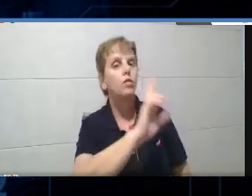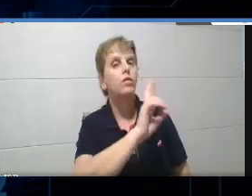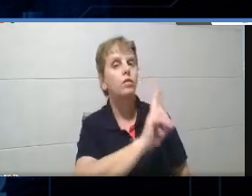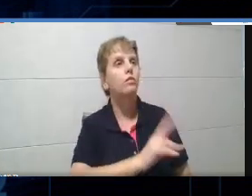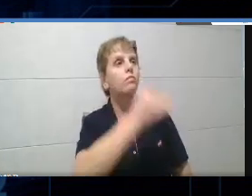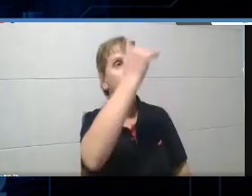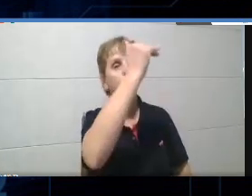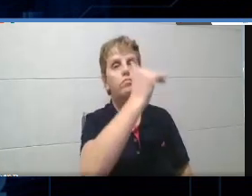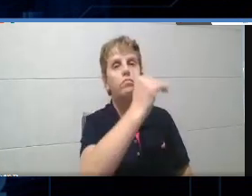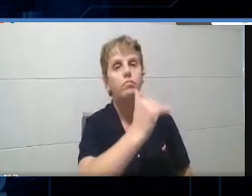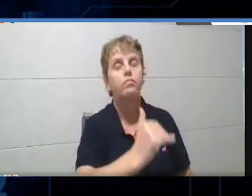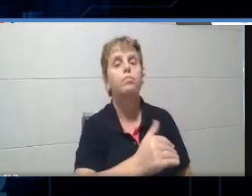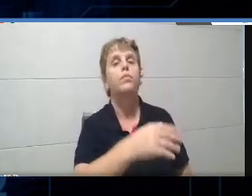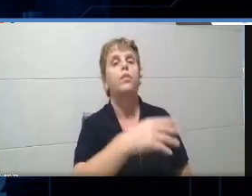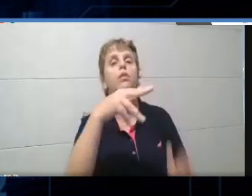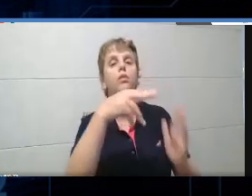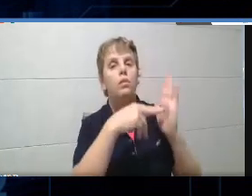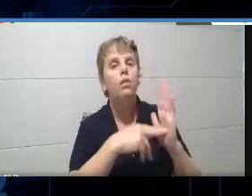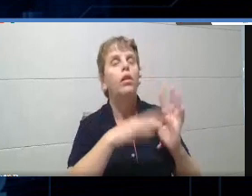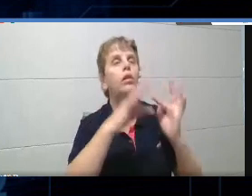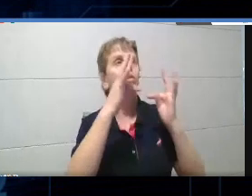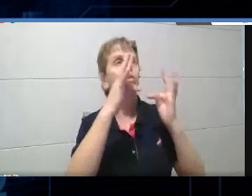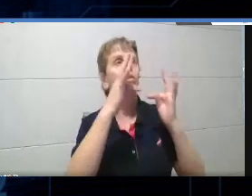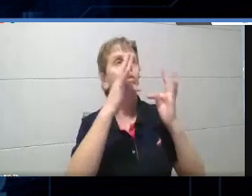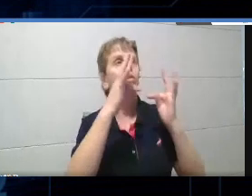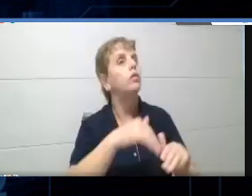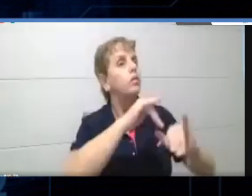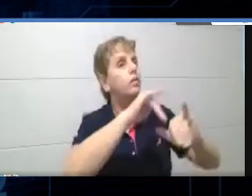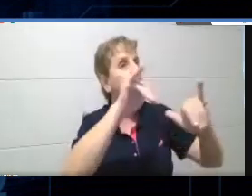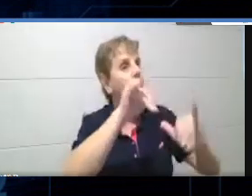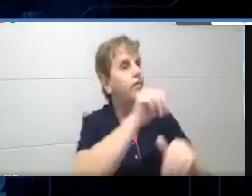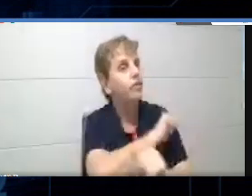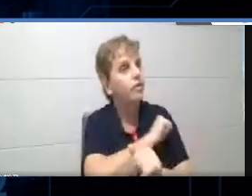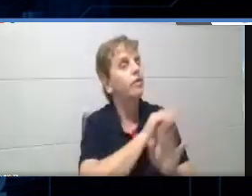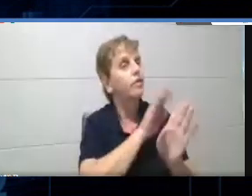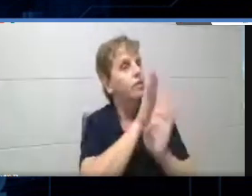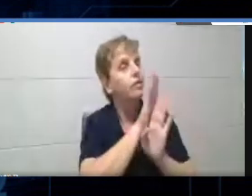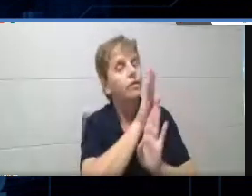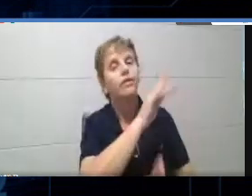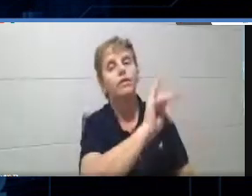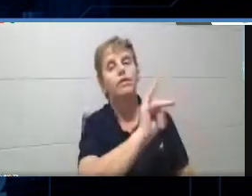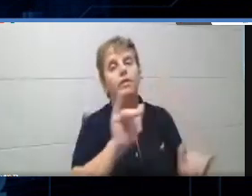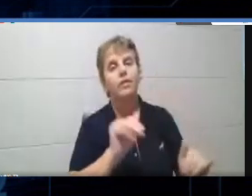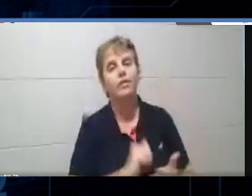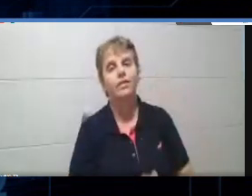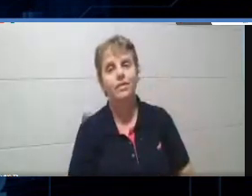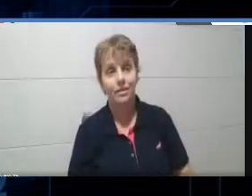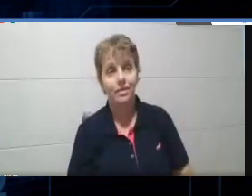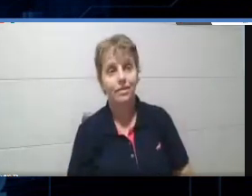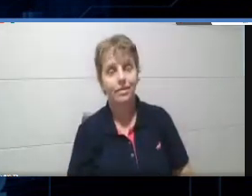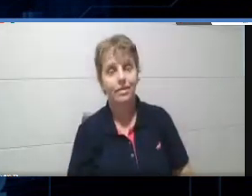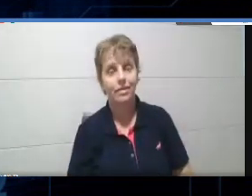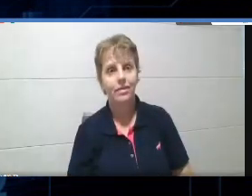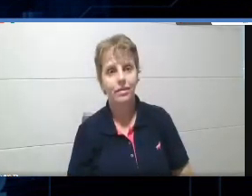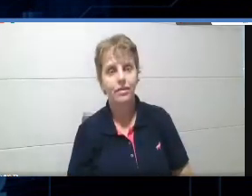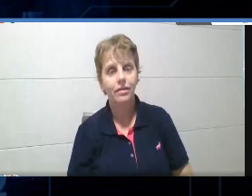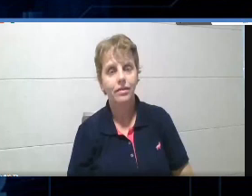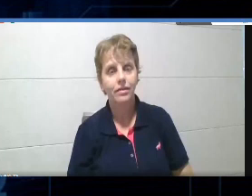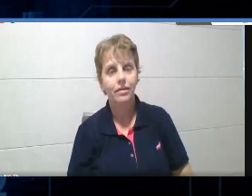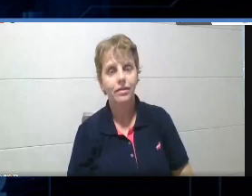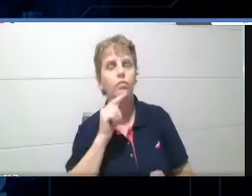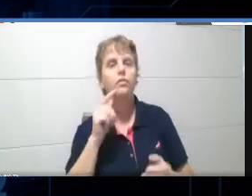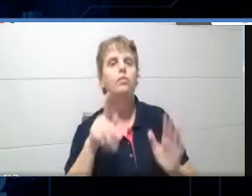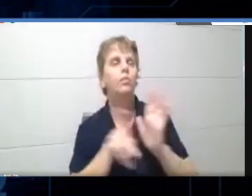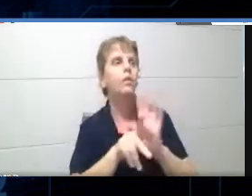quiz aí com todos os alunos. É poder dar um retorno para eles e um feedback para eles, tá? Sobre essas questões que foram feitas